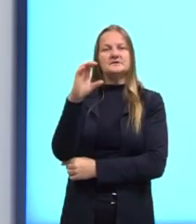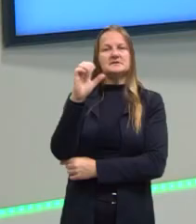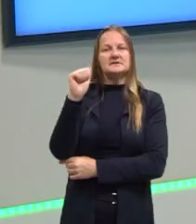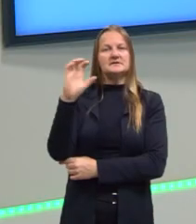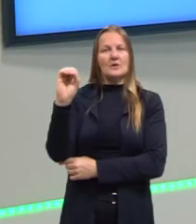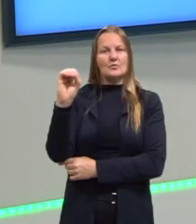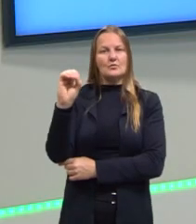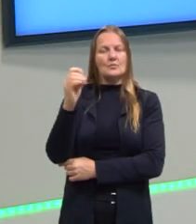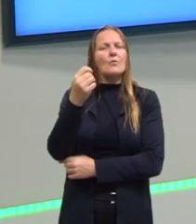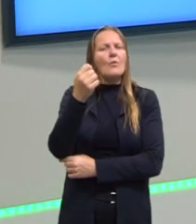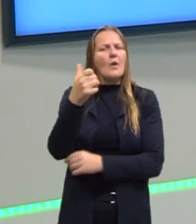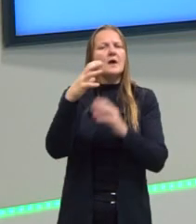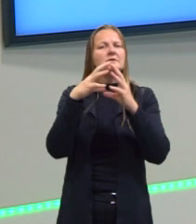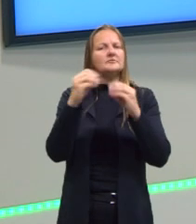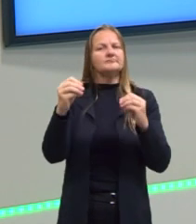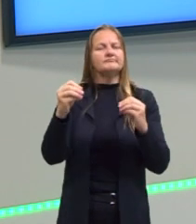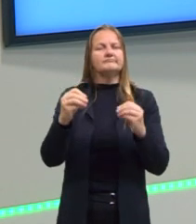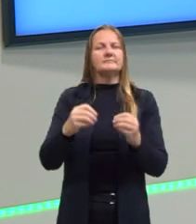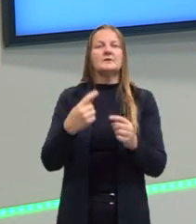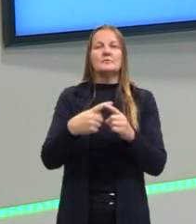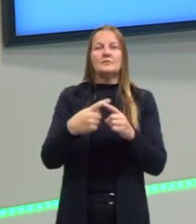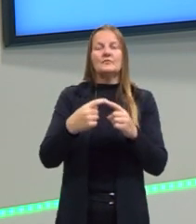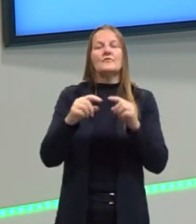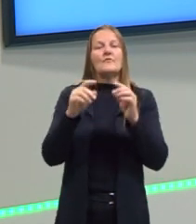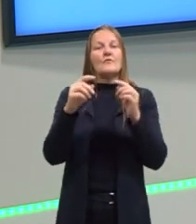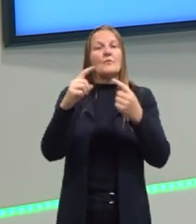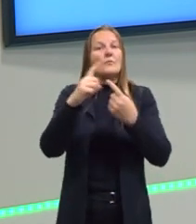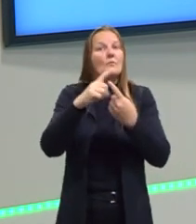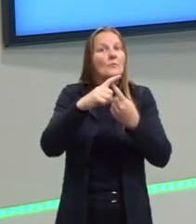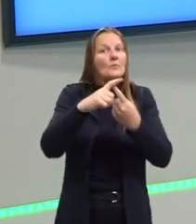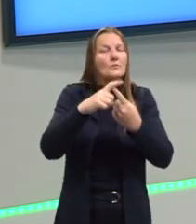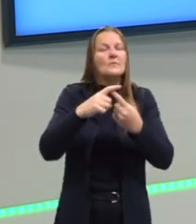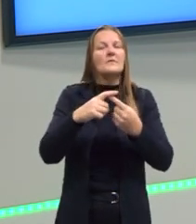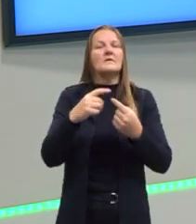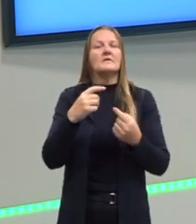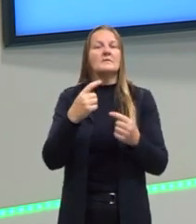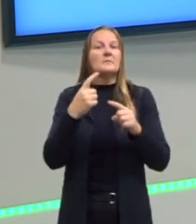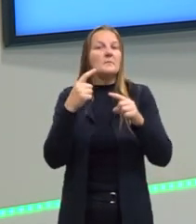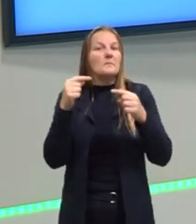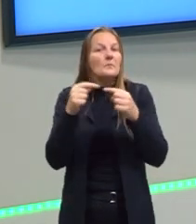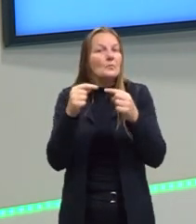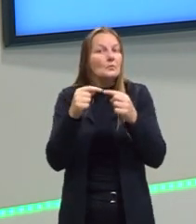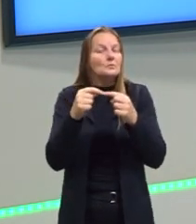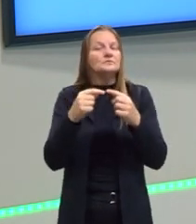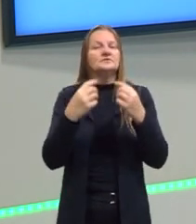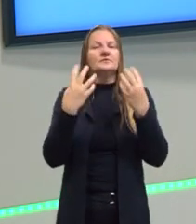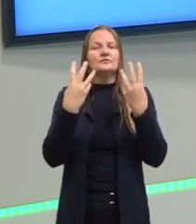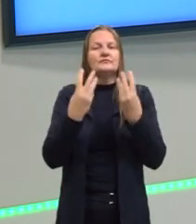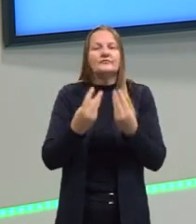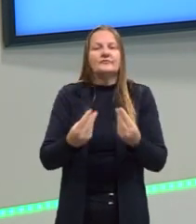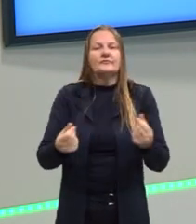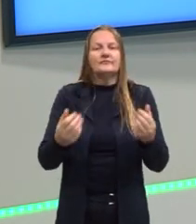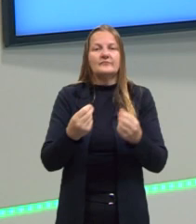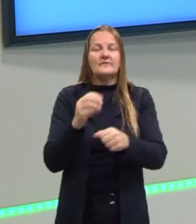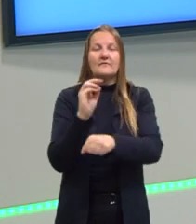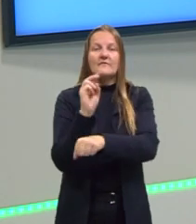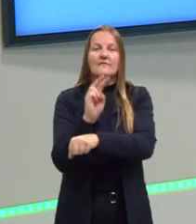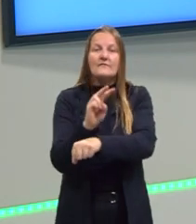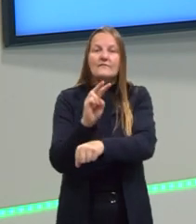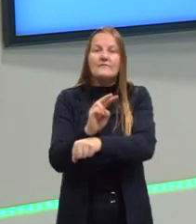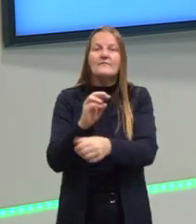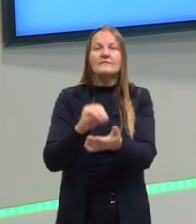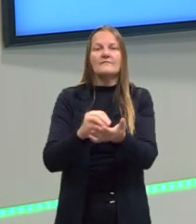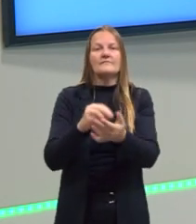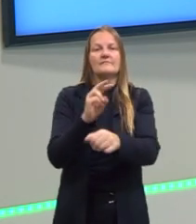naturais, mas, principalmente, por fatores, então, da ação humana, de degradação do meio ambiente. Então,